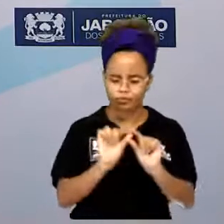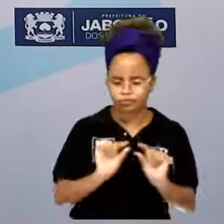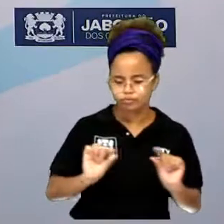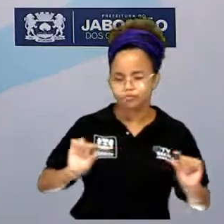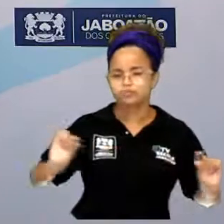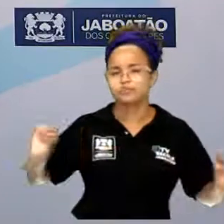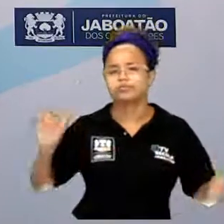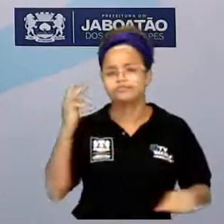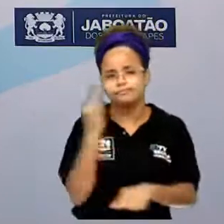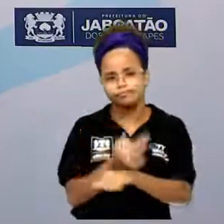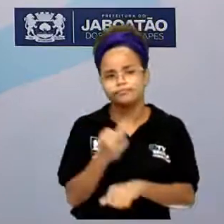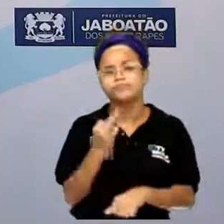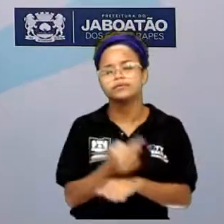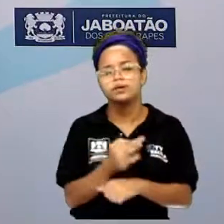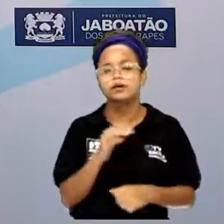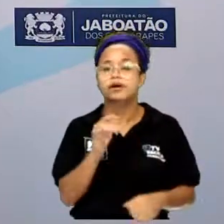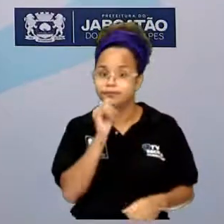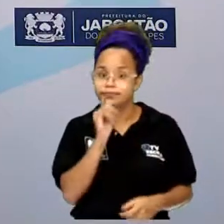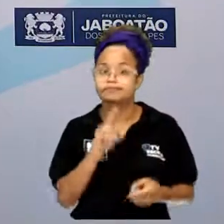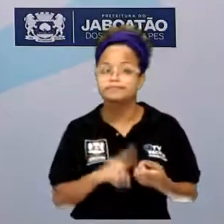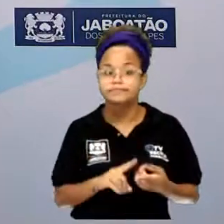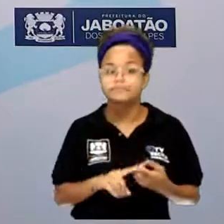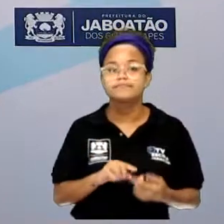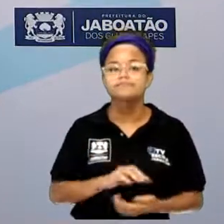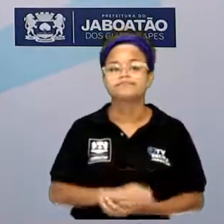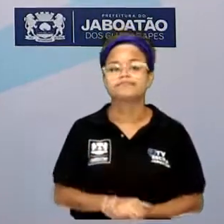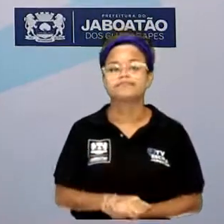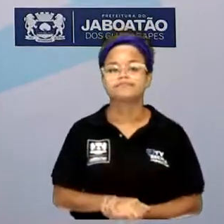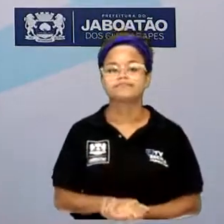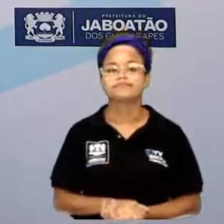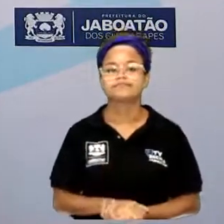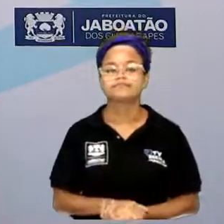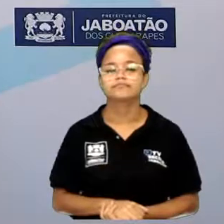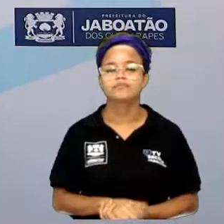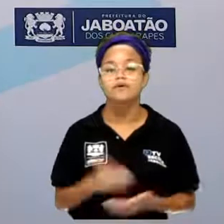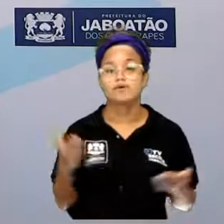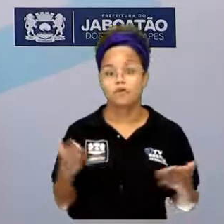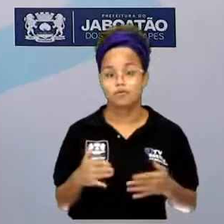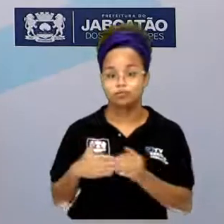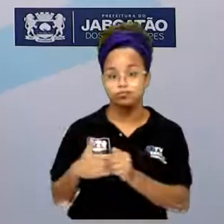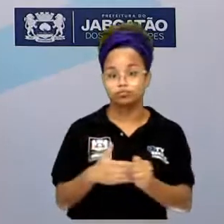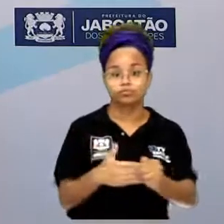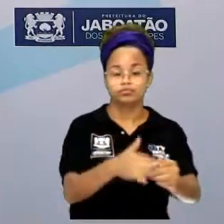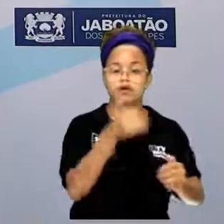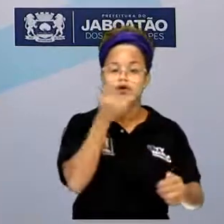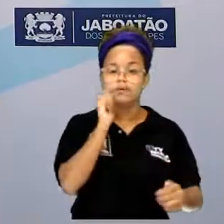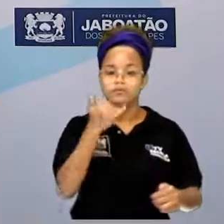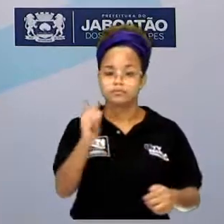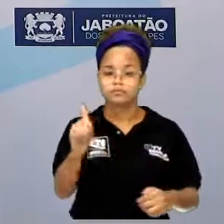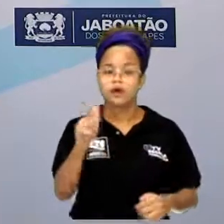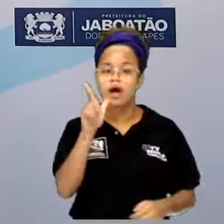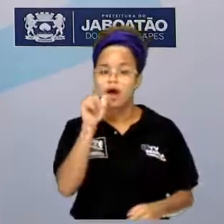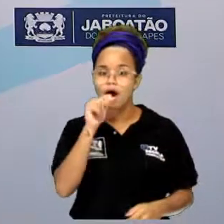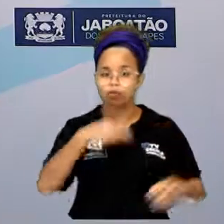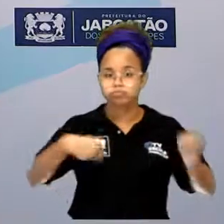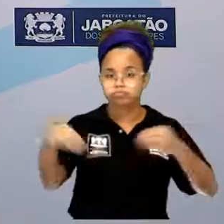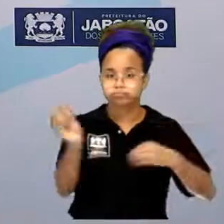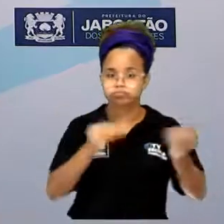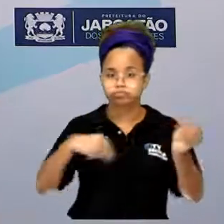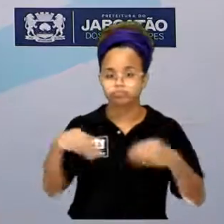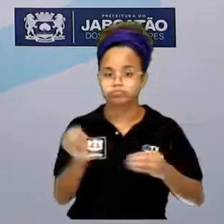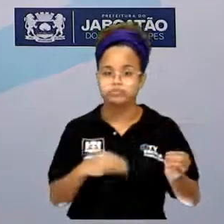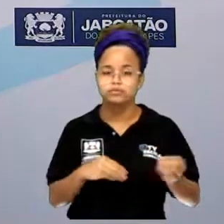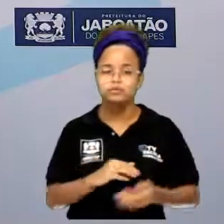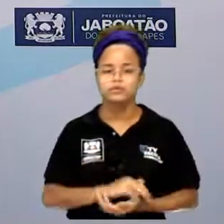tem aí, são outros exemplos também. Vamos lá. Condutores elétricos do tipo líquido, ou seja,